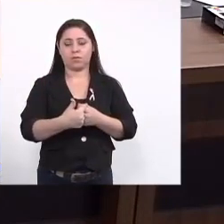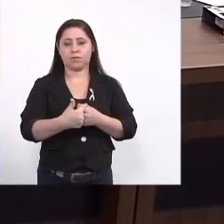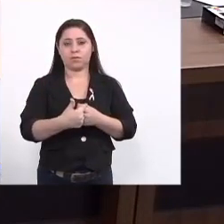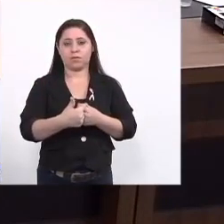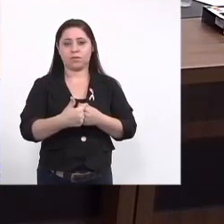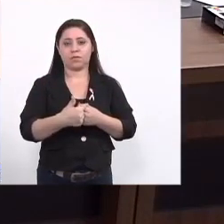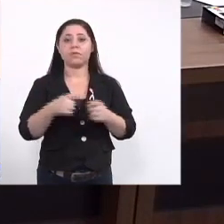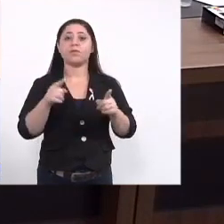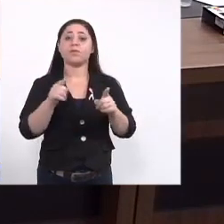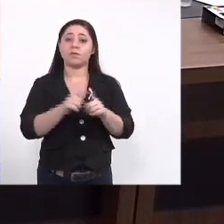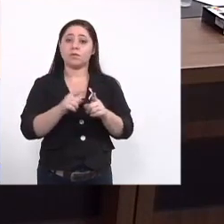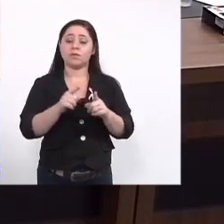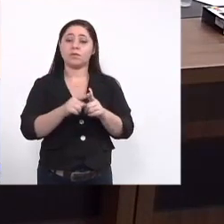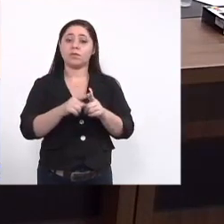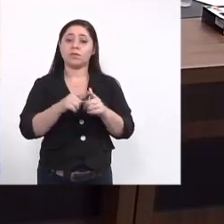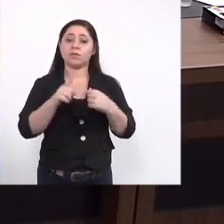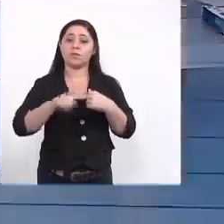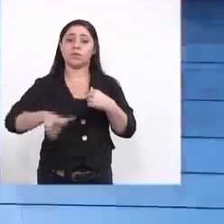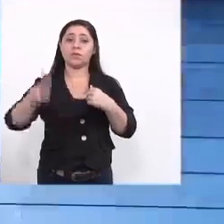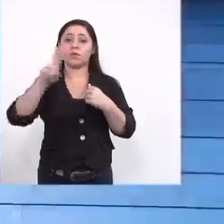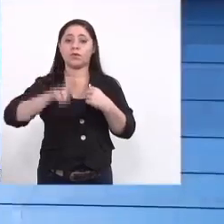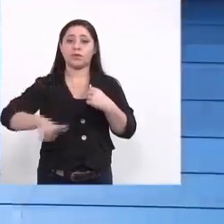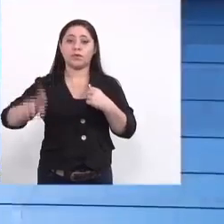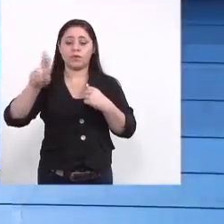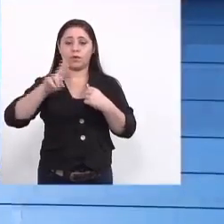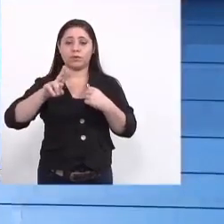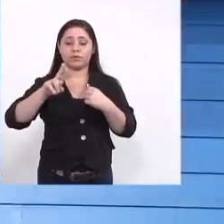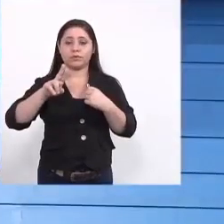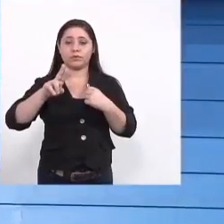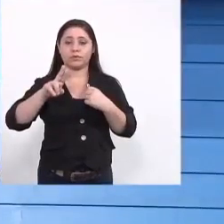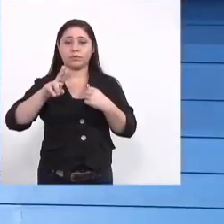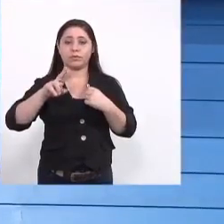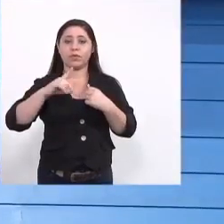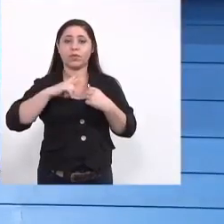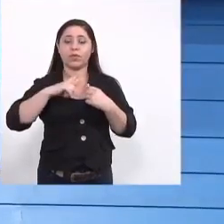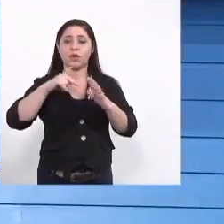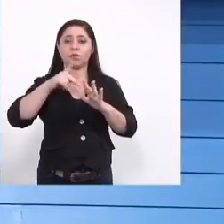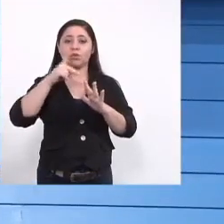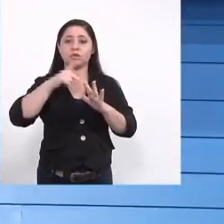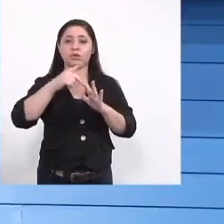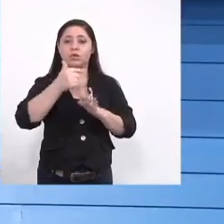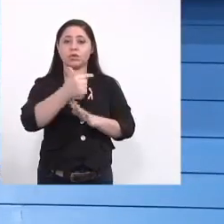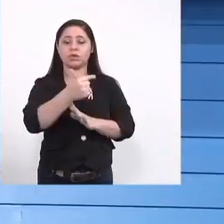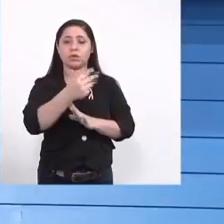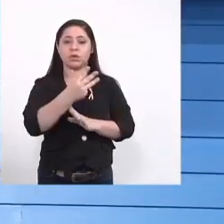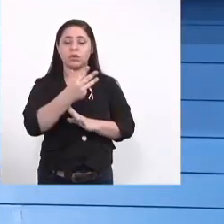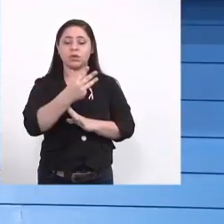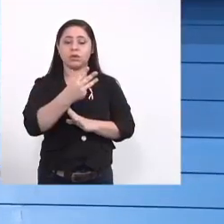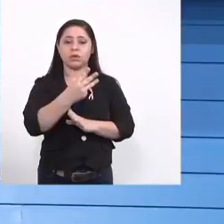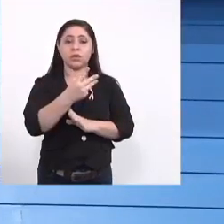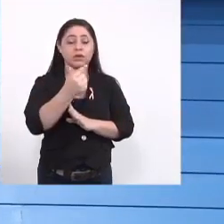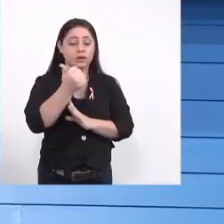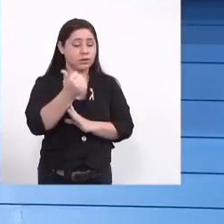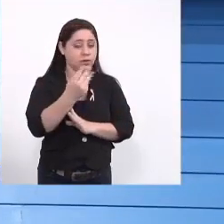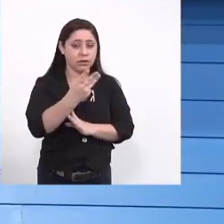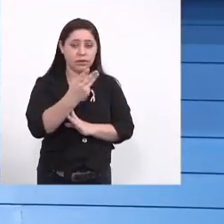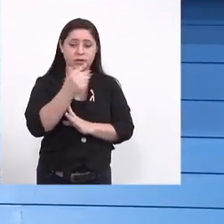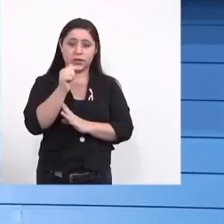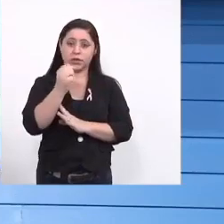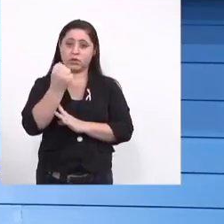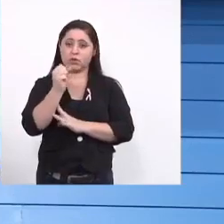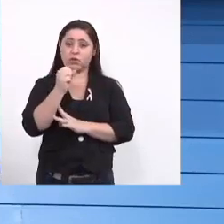também sobre o uniforme tem a portaria 1378 ela tem lá as